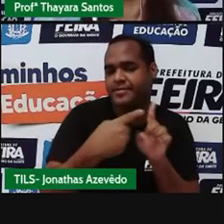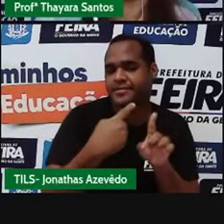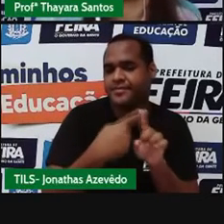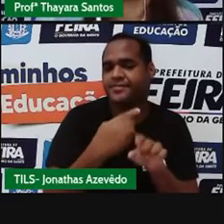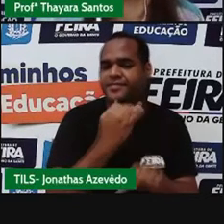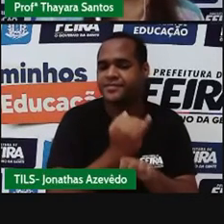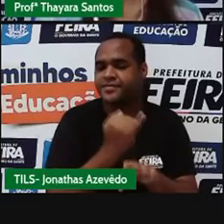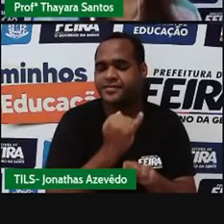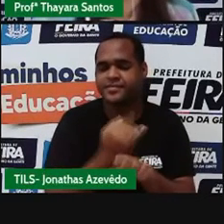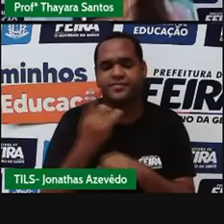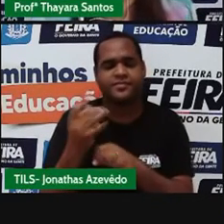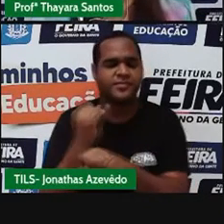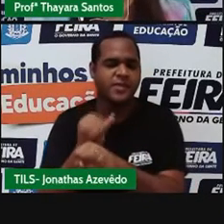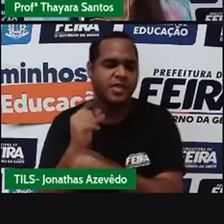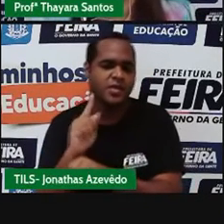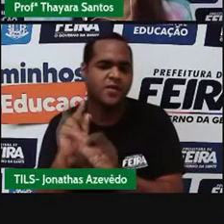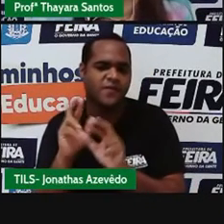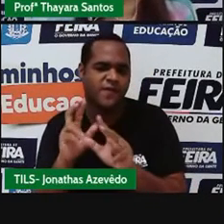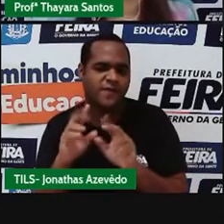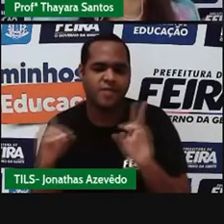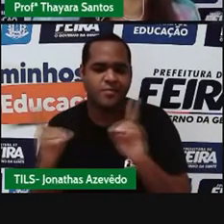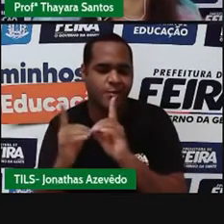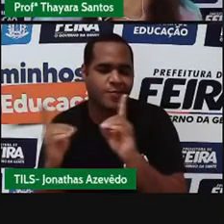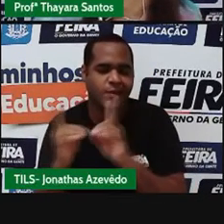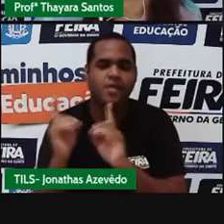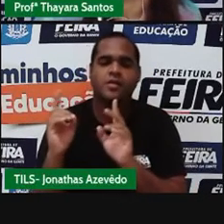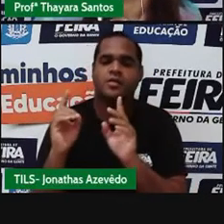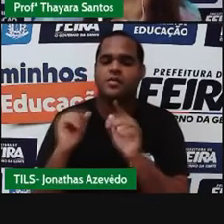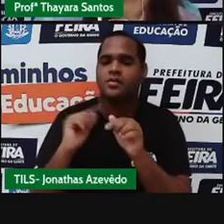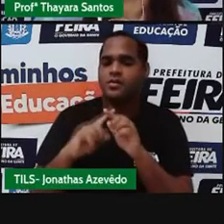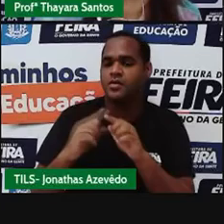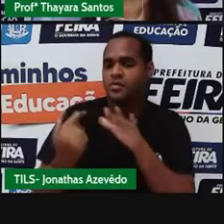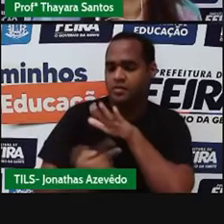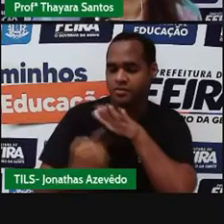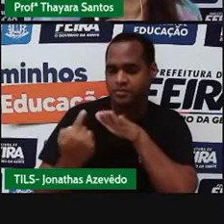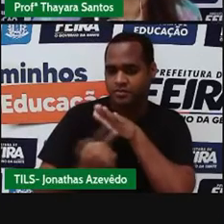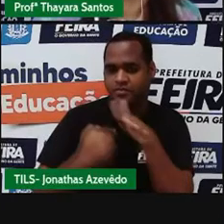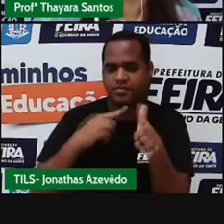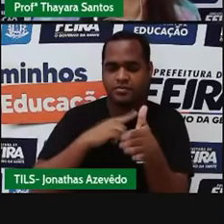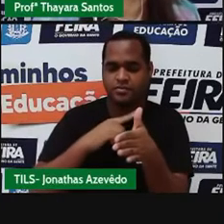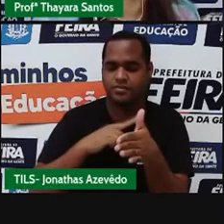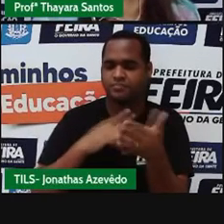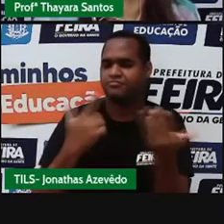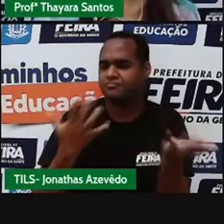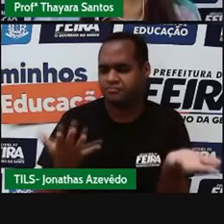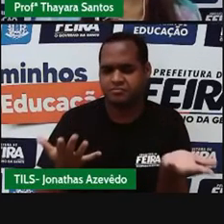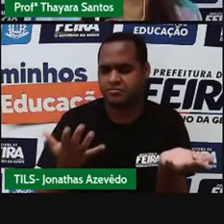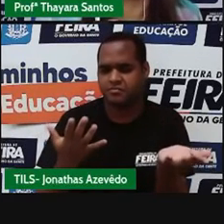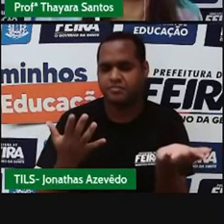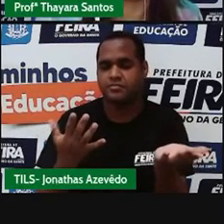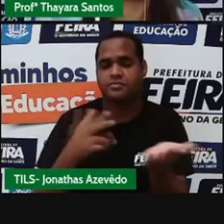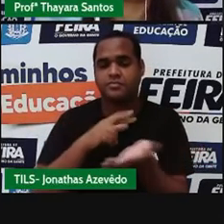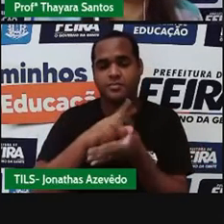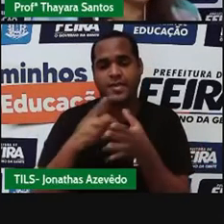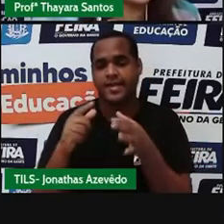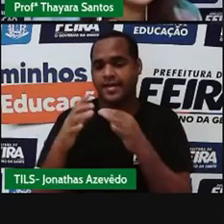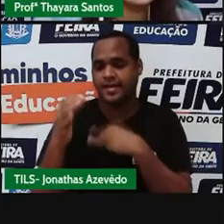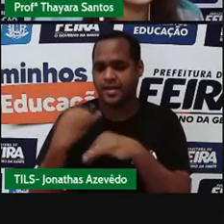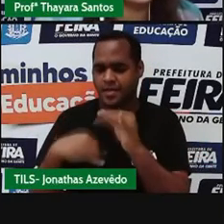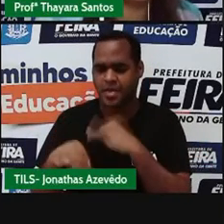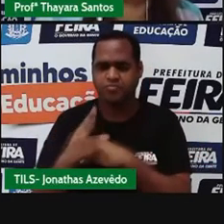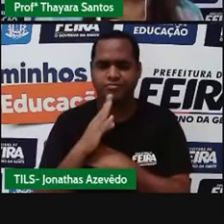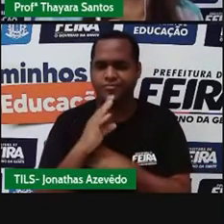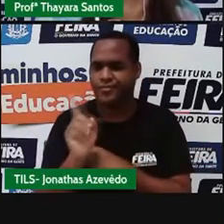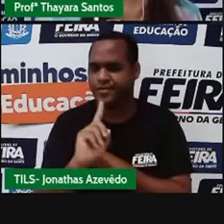poliatômicos, não metais diatômicos, os gases nobres, os que têm propriedades químicas desconhecidas.